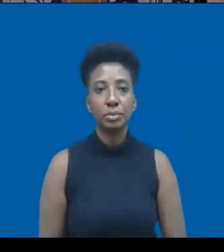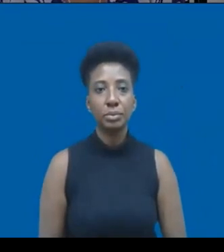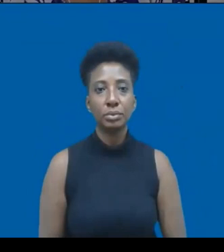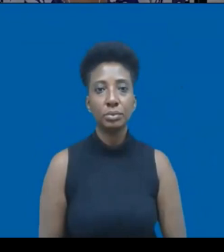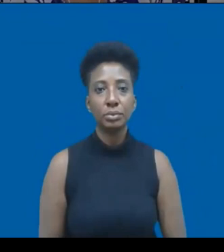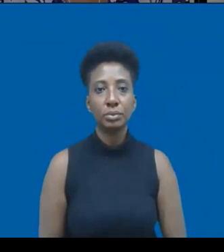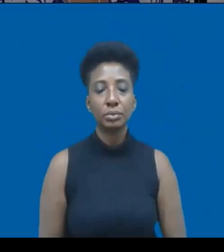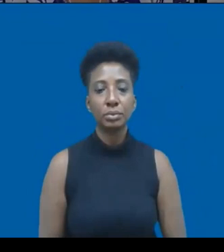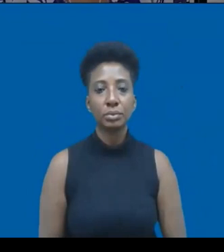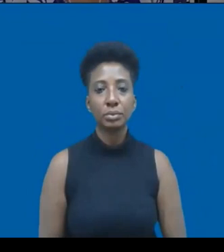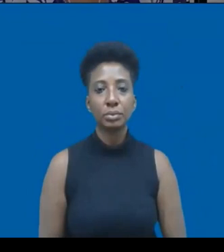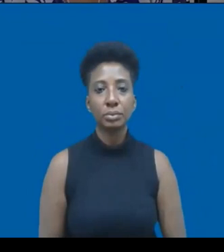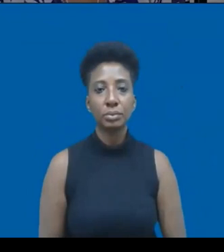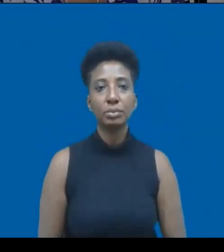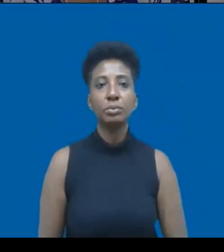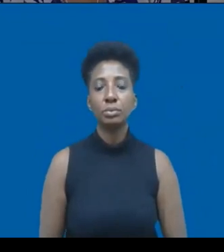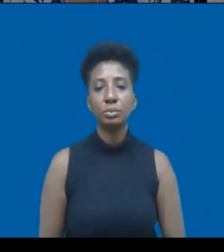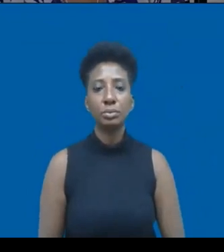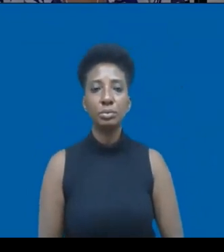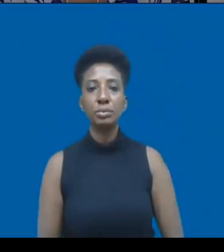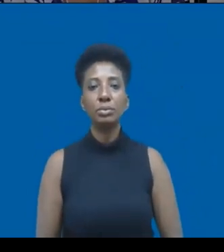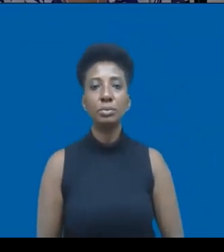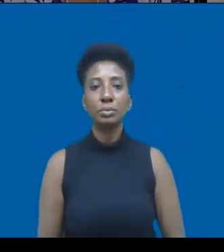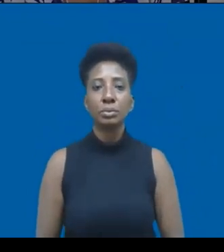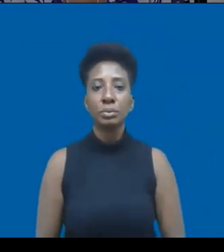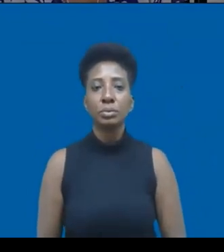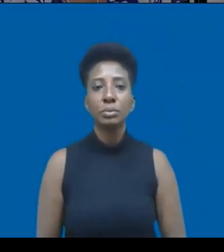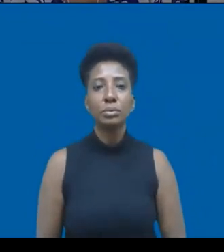Mas parece que travou novamente. Olá.